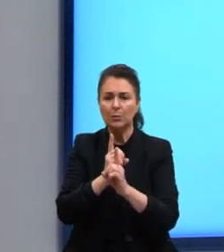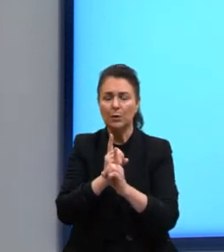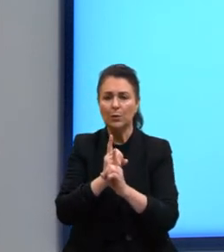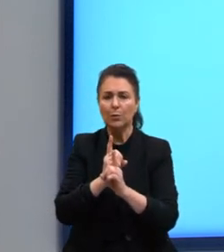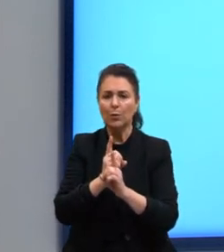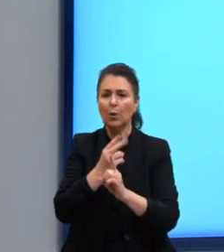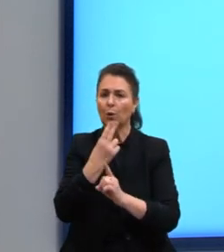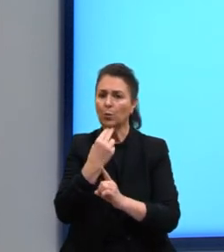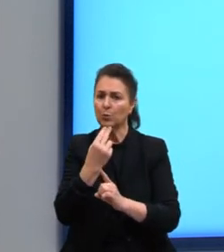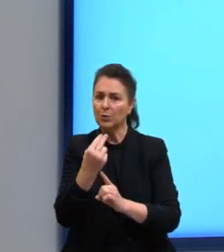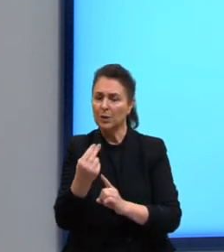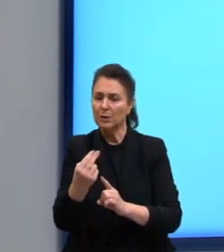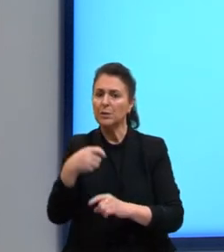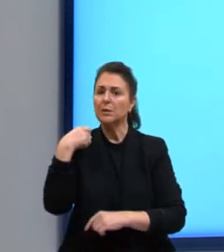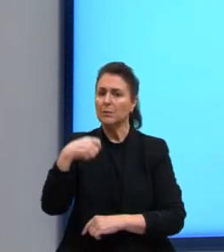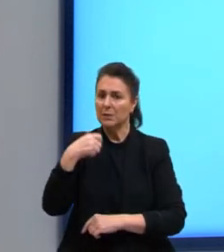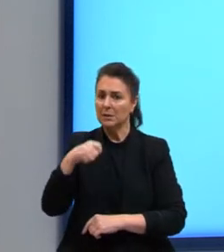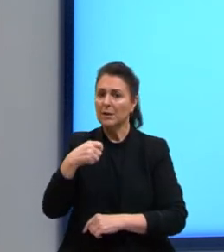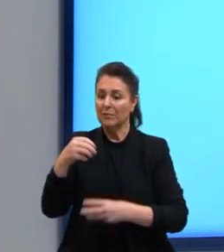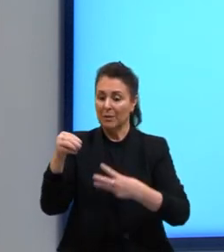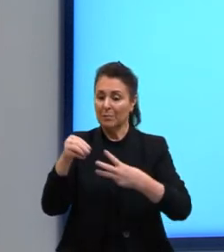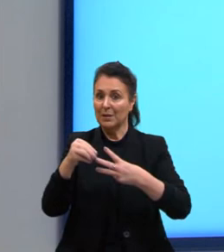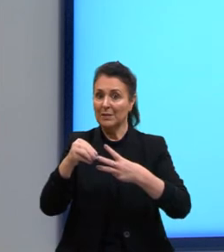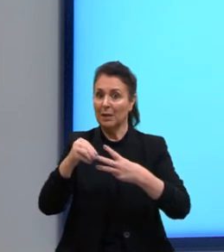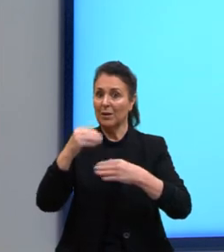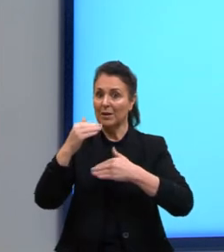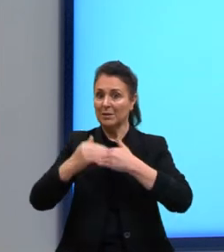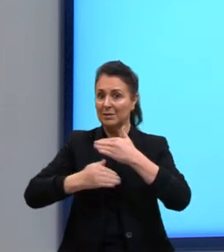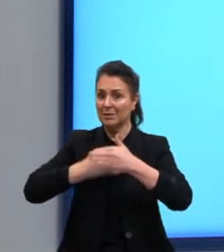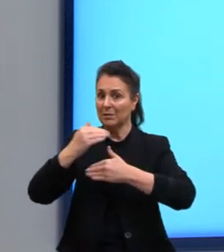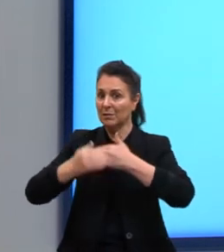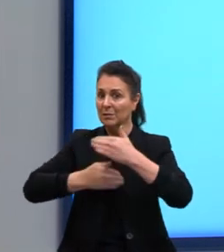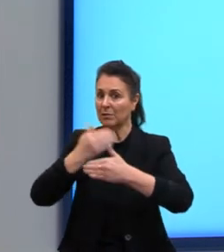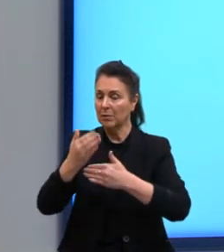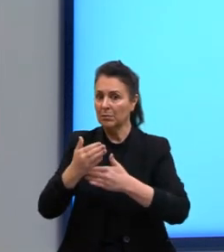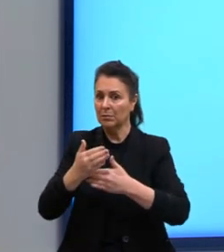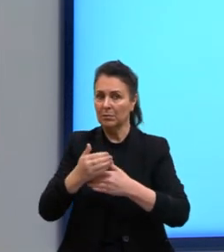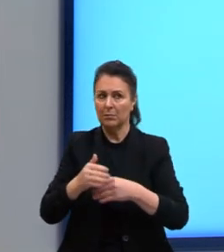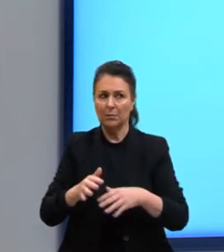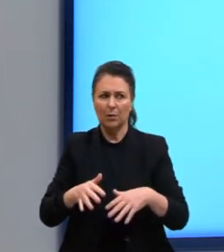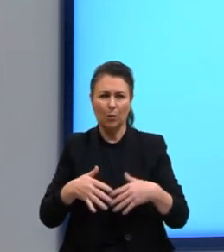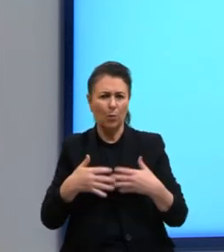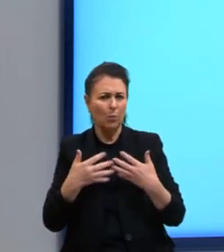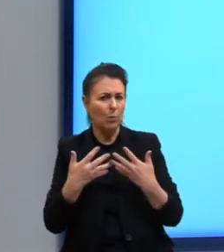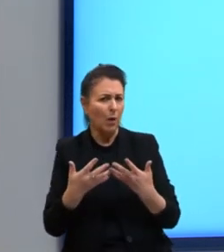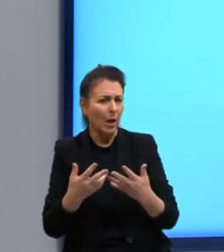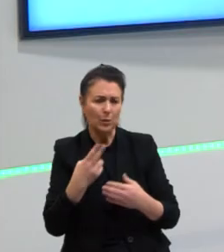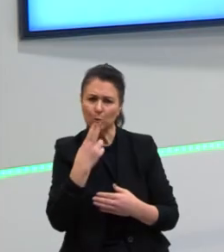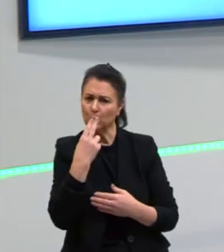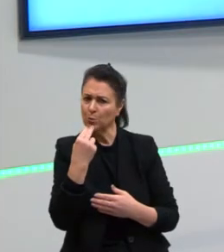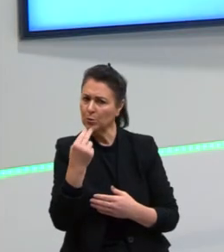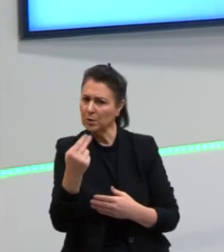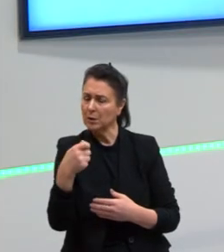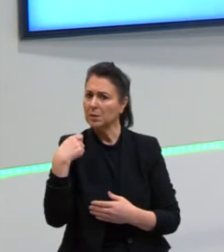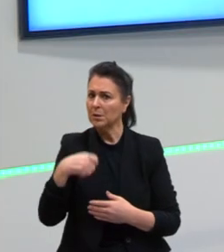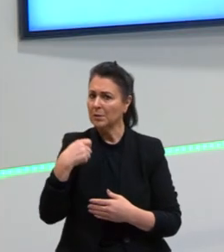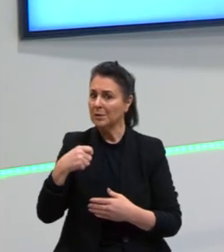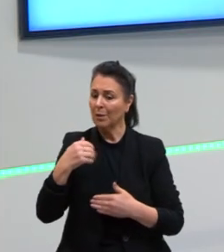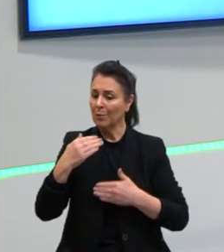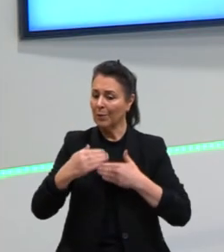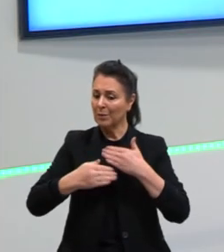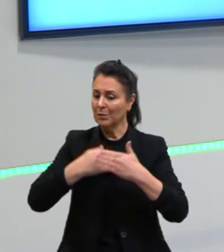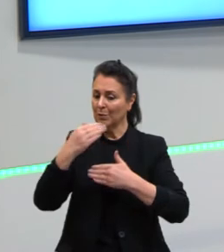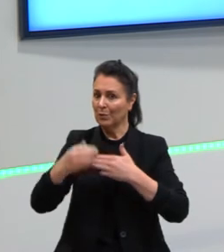crescimento celular. Gente, qual será os nutrientes necessários, então, para o crescimento